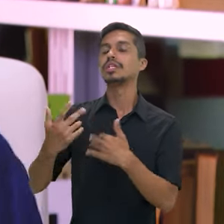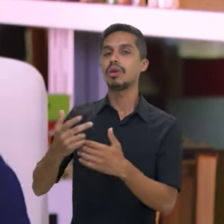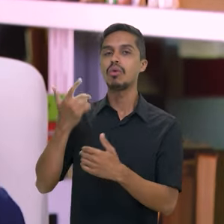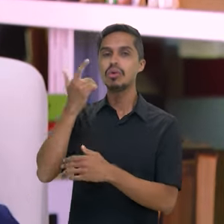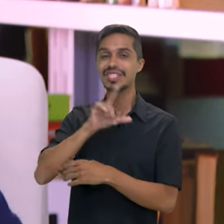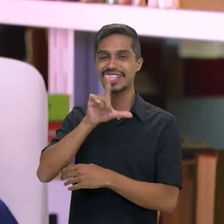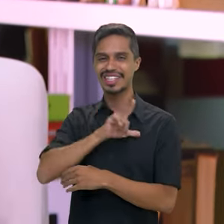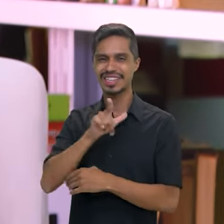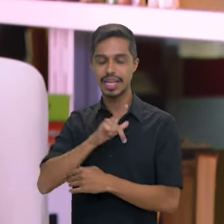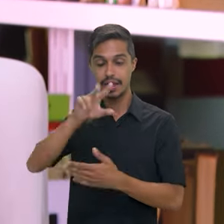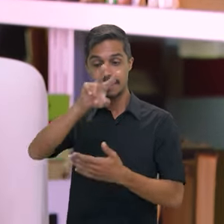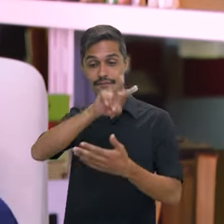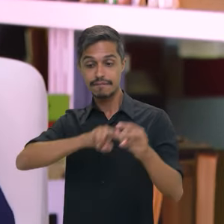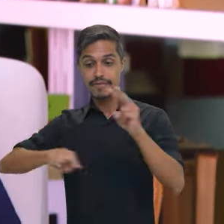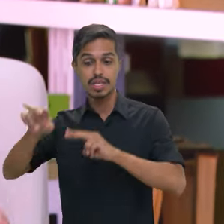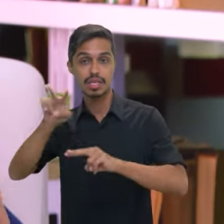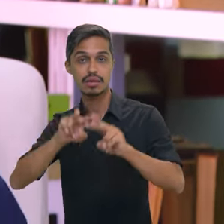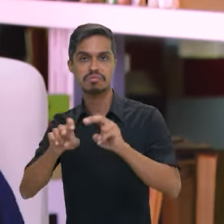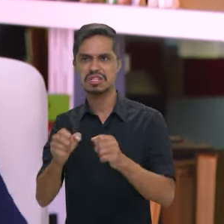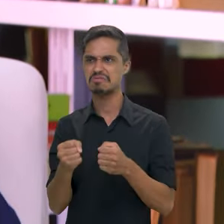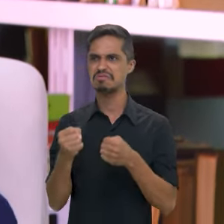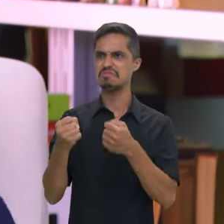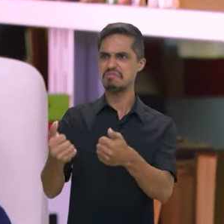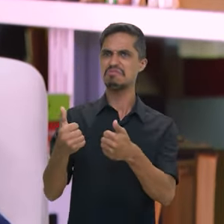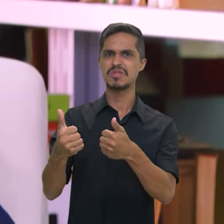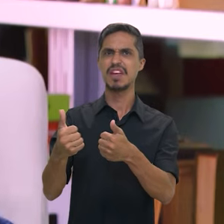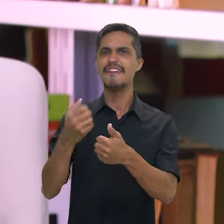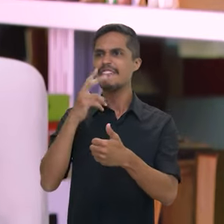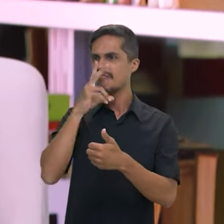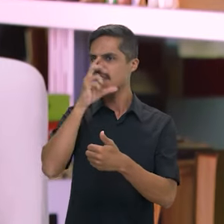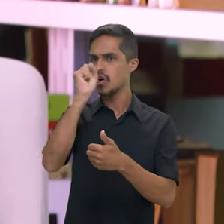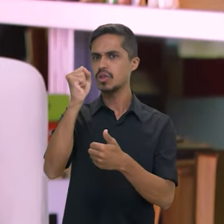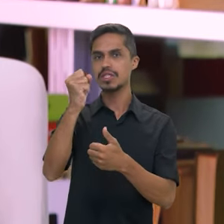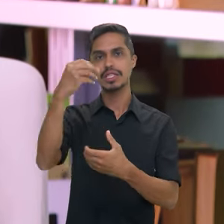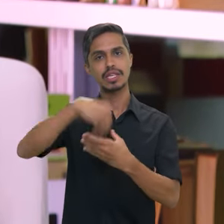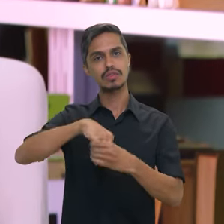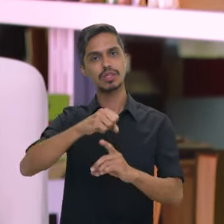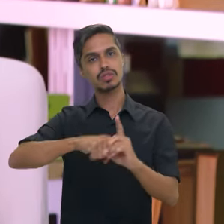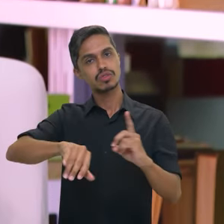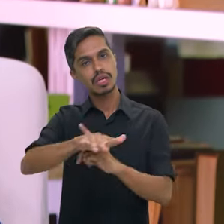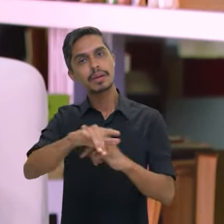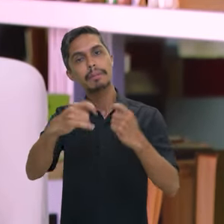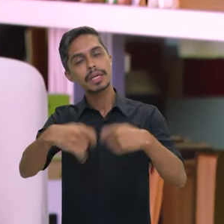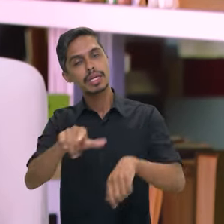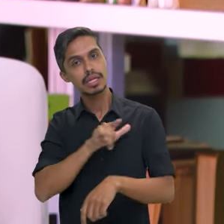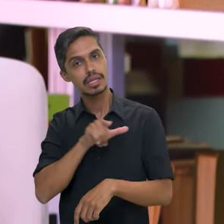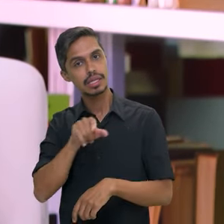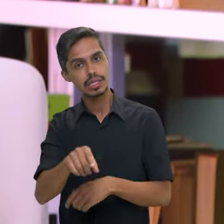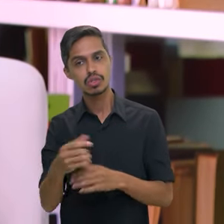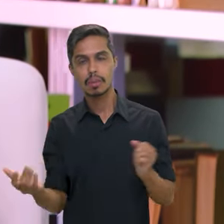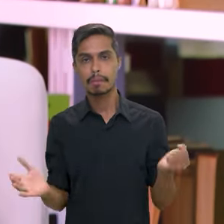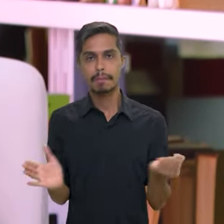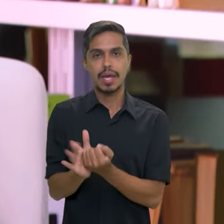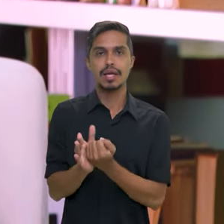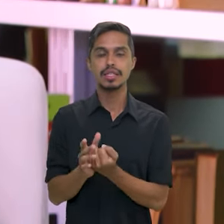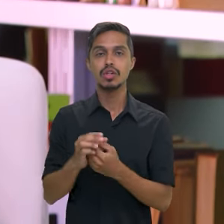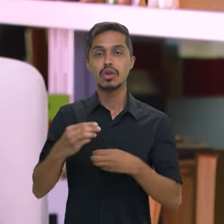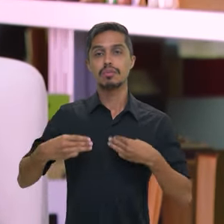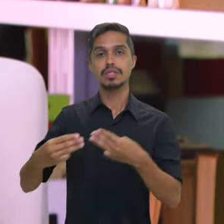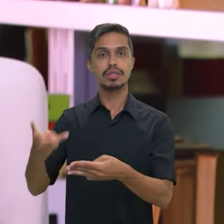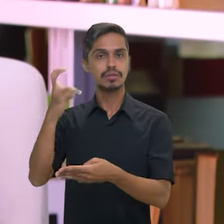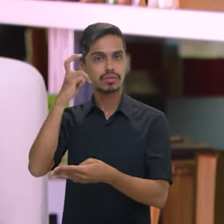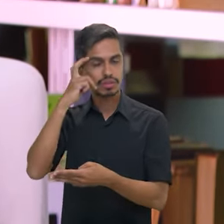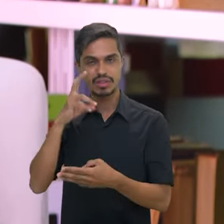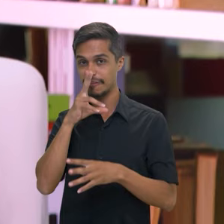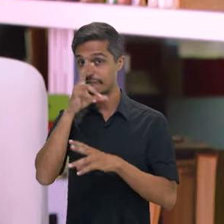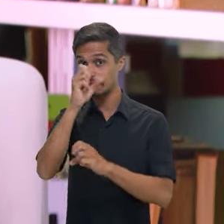tenha essa visibilidade e essa força maior dentro da sociedade. A precisa, sim, de um